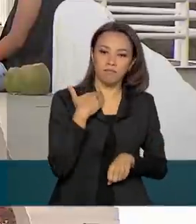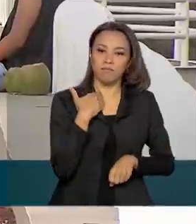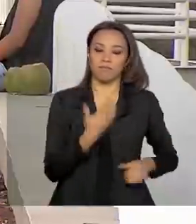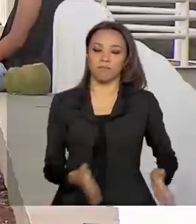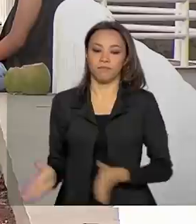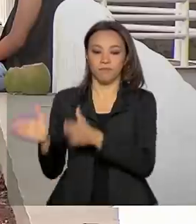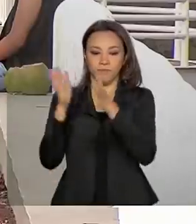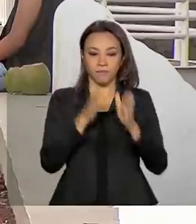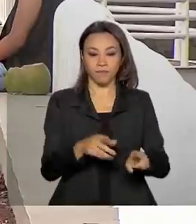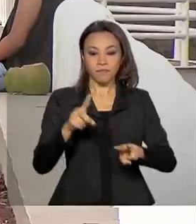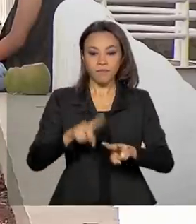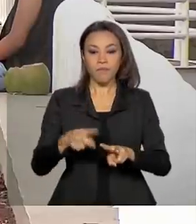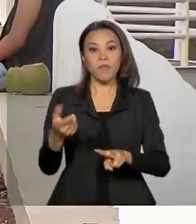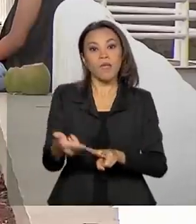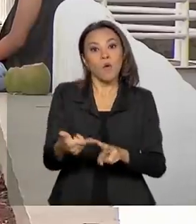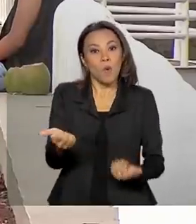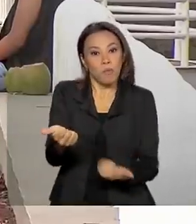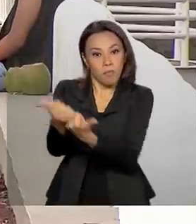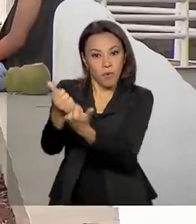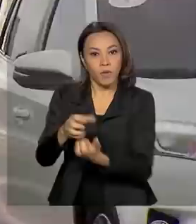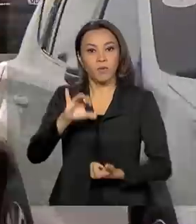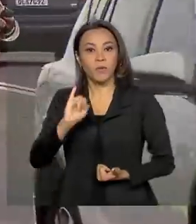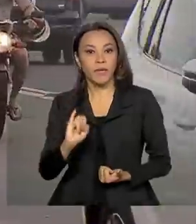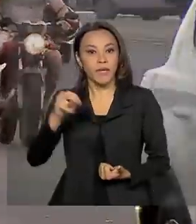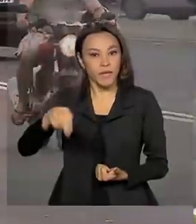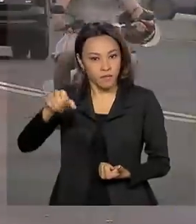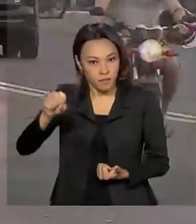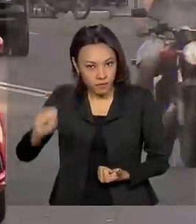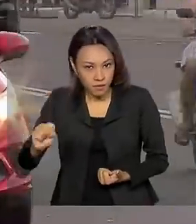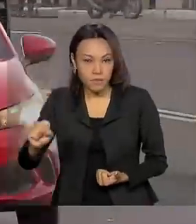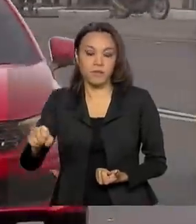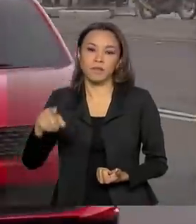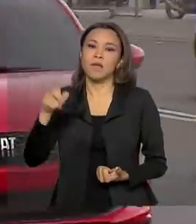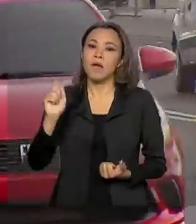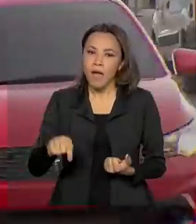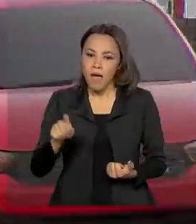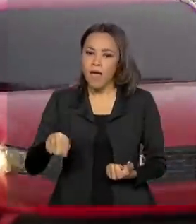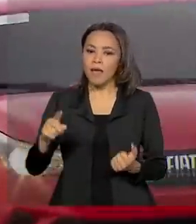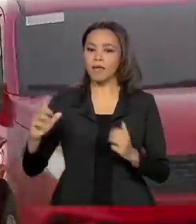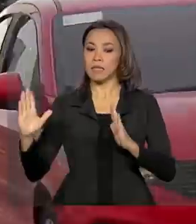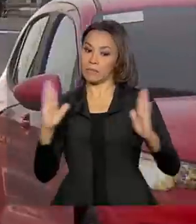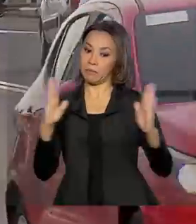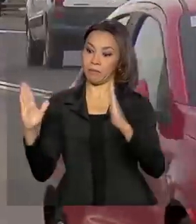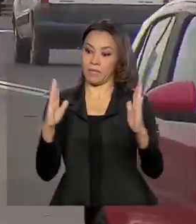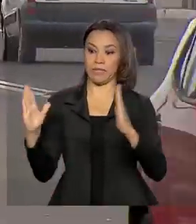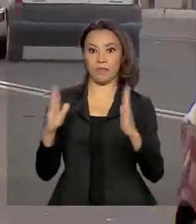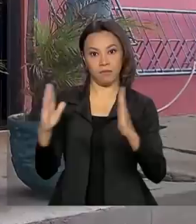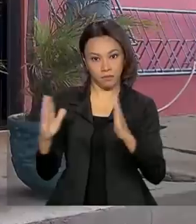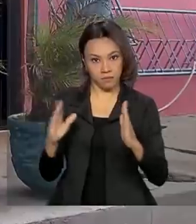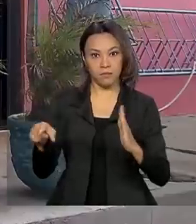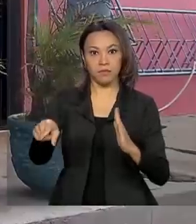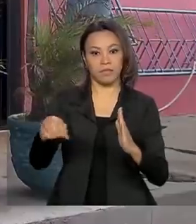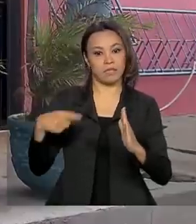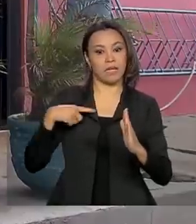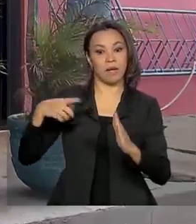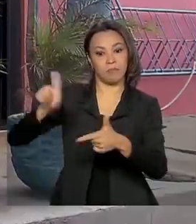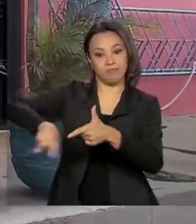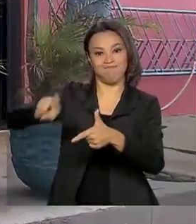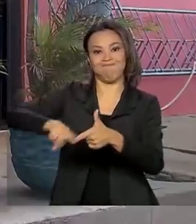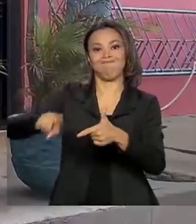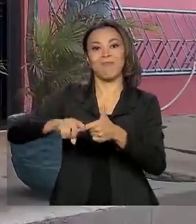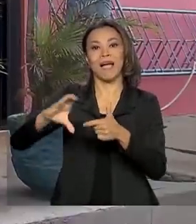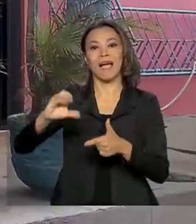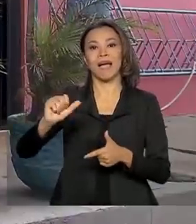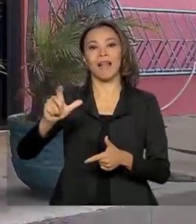A antecipação dos benefícios do INSS vale enquanto durar o estado de calamidade pública no Amapá, decretado